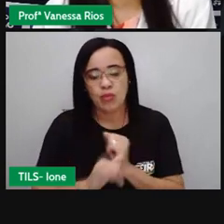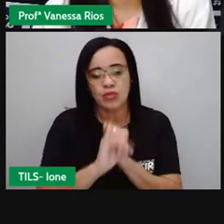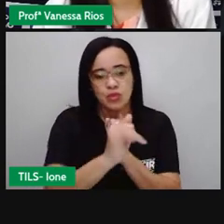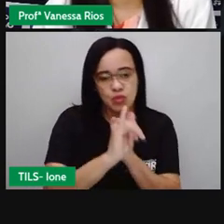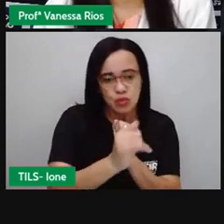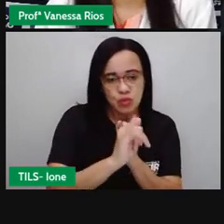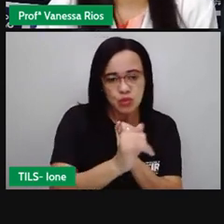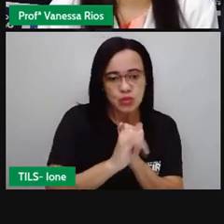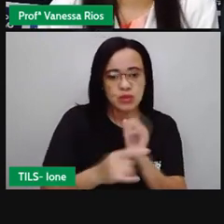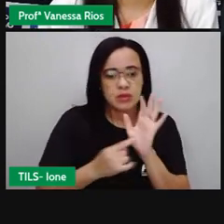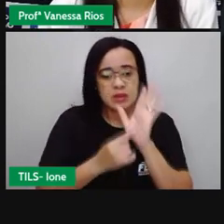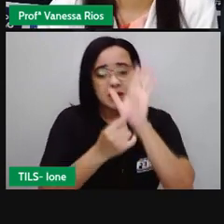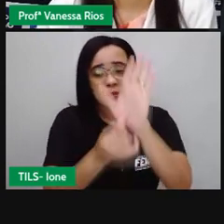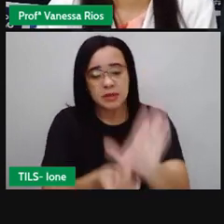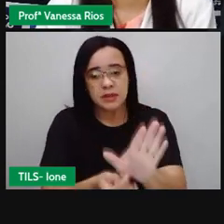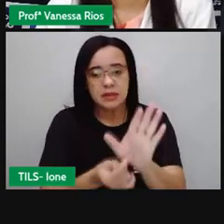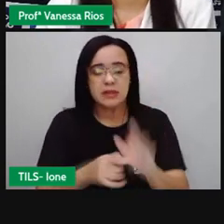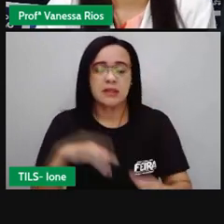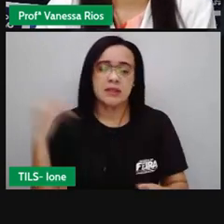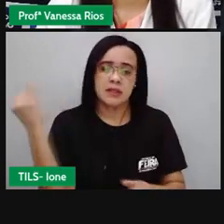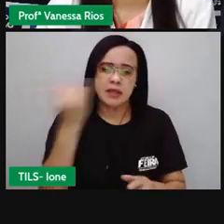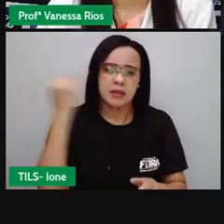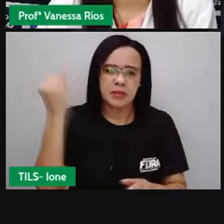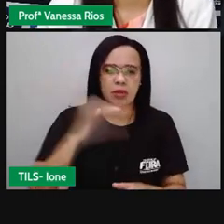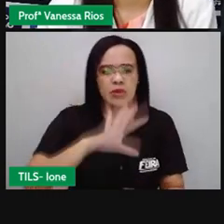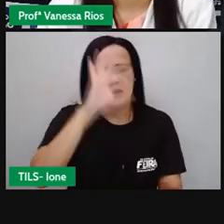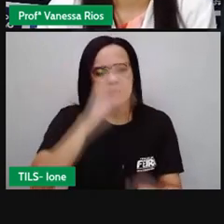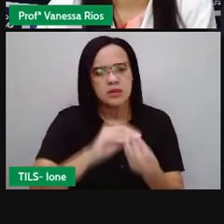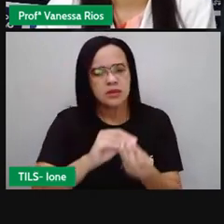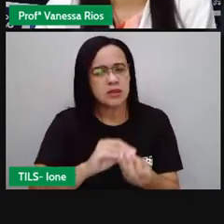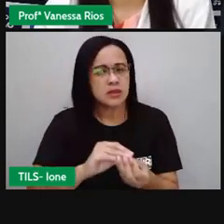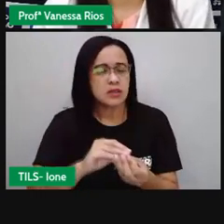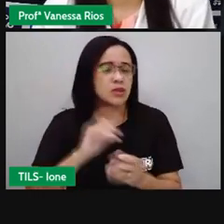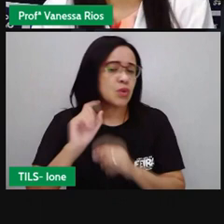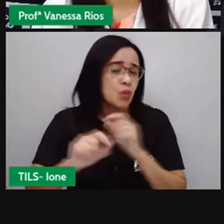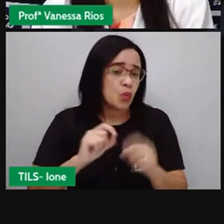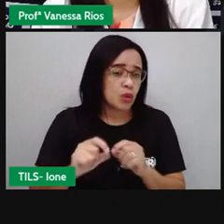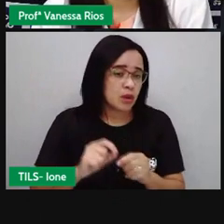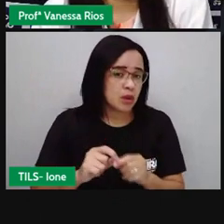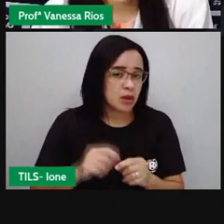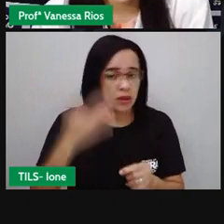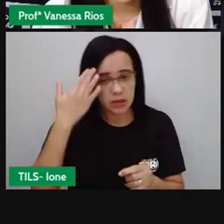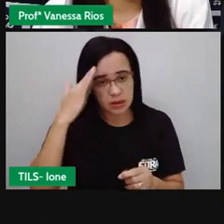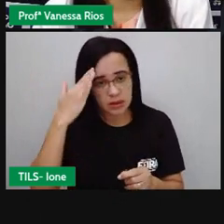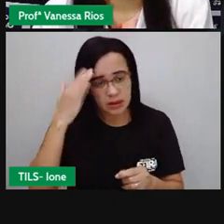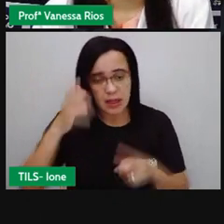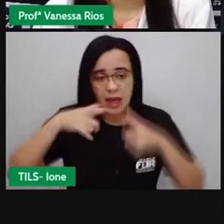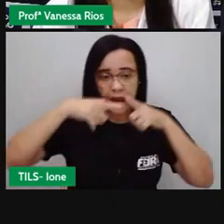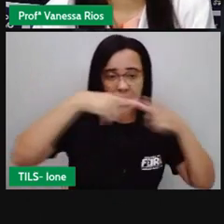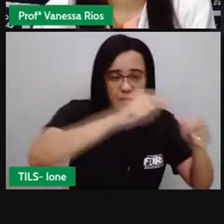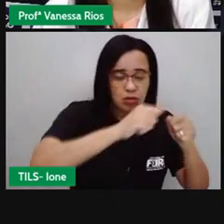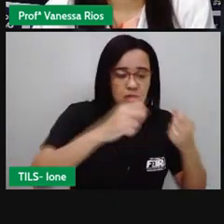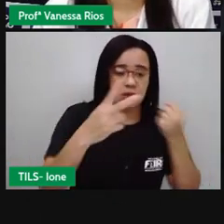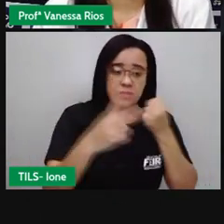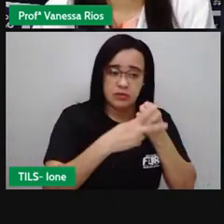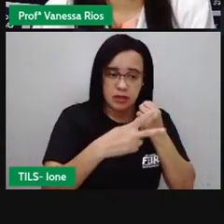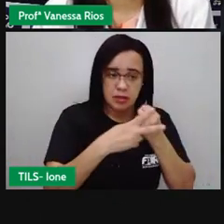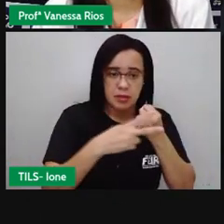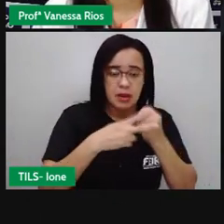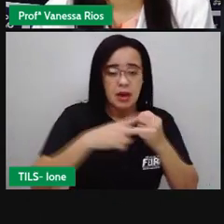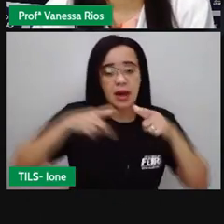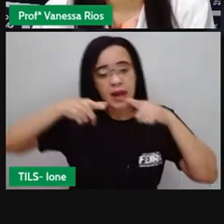importante a gente fazer uma pequena revisão em relação à linguagem verbal e à linguagem não verbal. Porque vocês